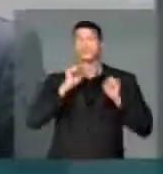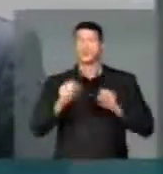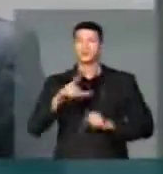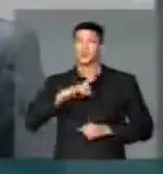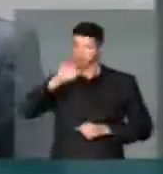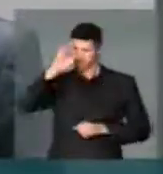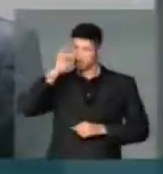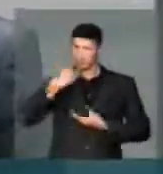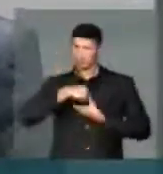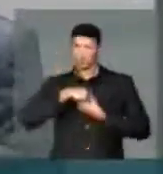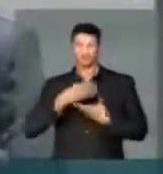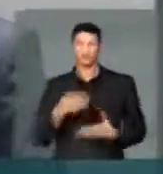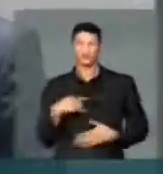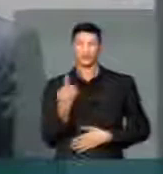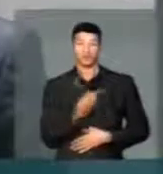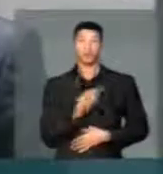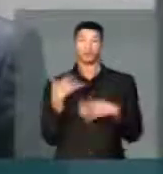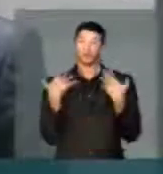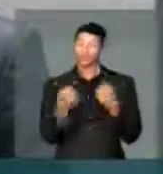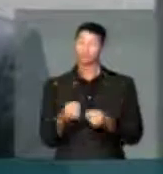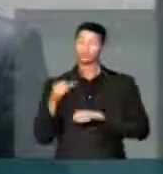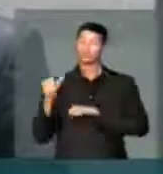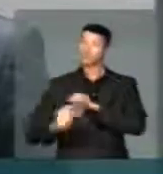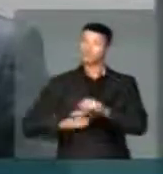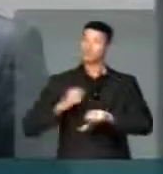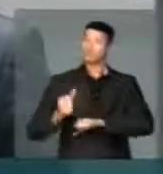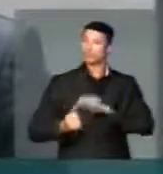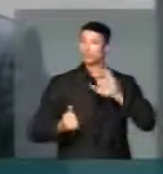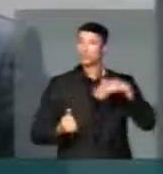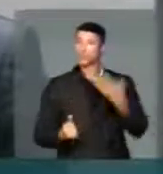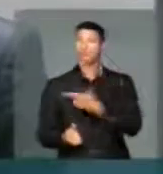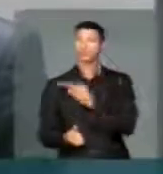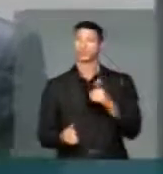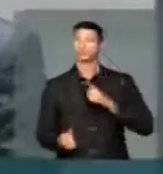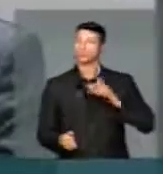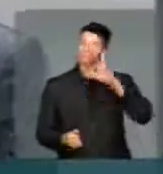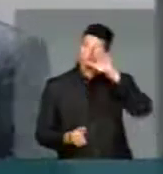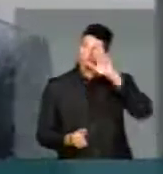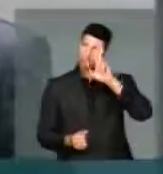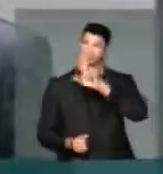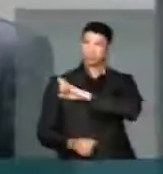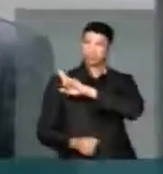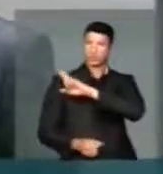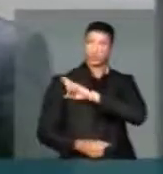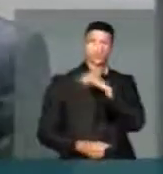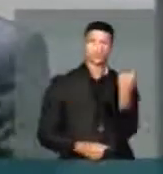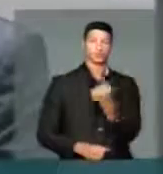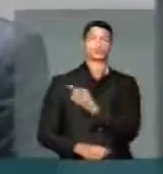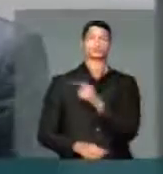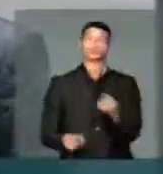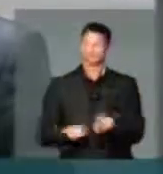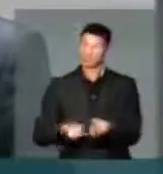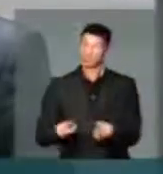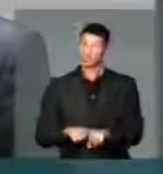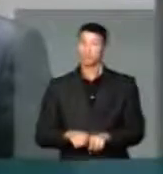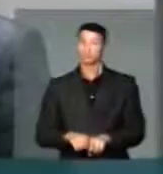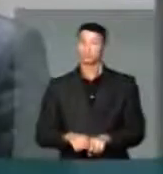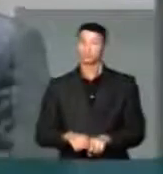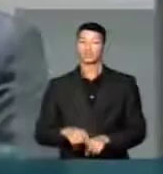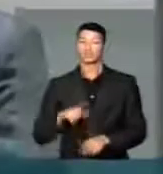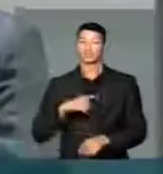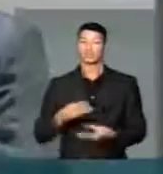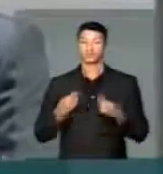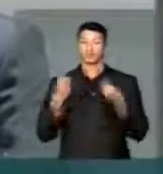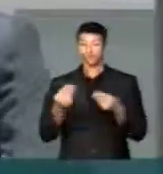dentro de um ser humano. E nós só vamos mudar isso quando nós tivermos responsabilidade nos nossos atos e também quando nós